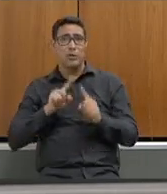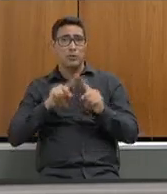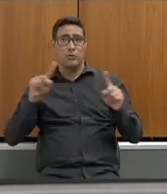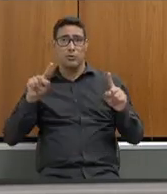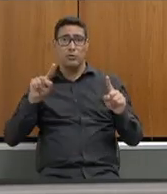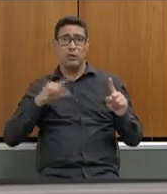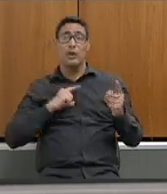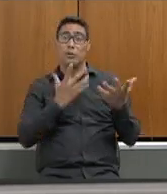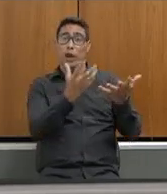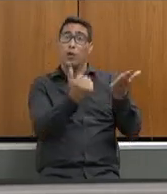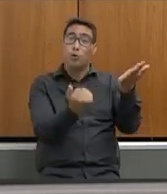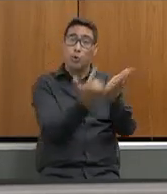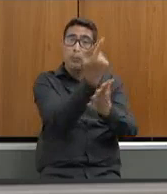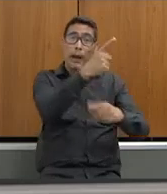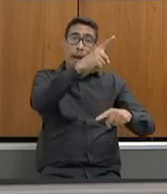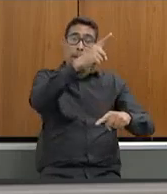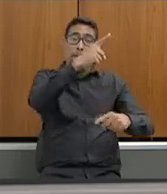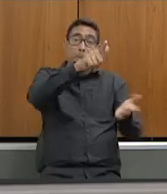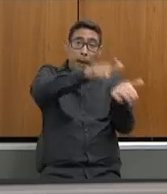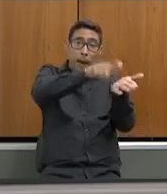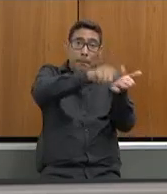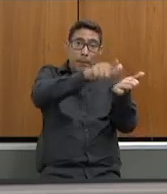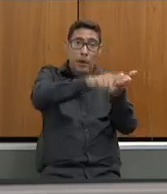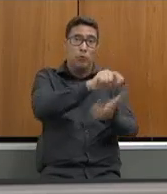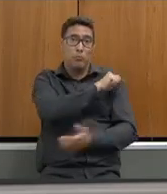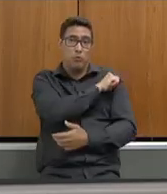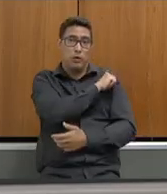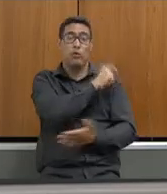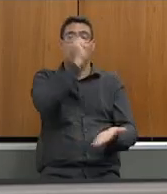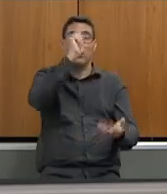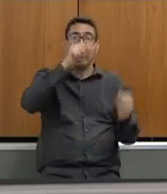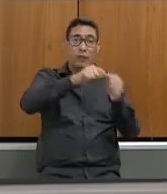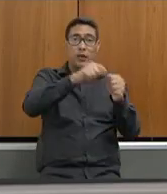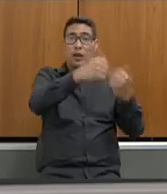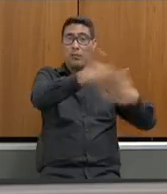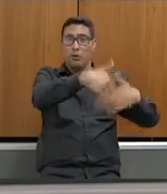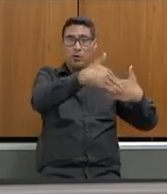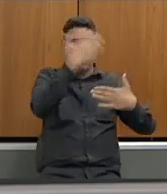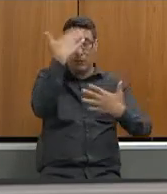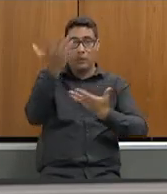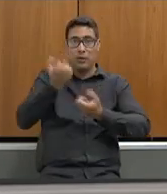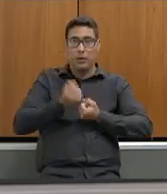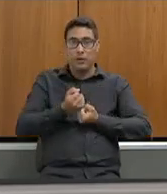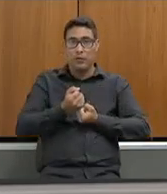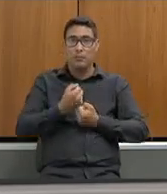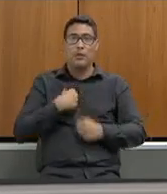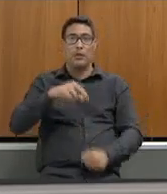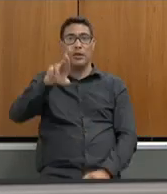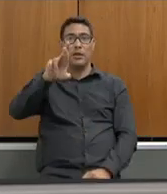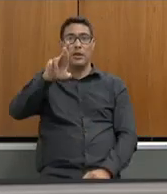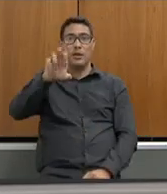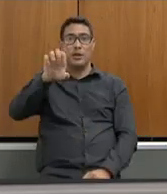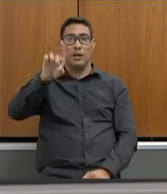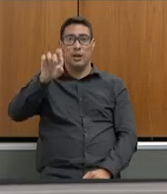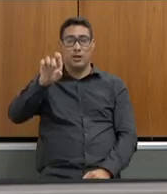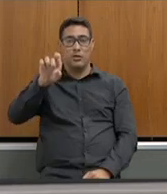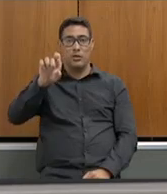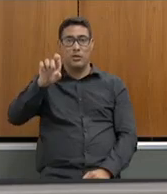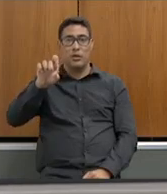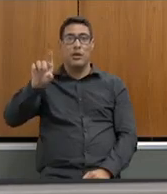papel para os meus alunos fazerem prova sabe o eu recebi lá o deputado rede de badminton